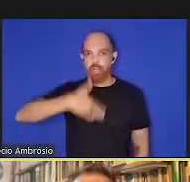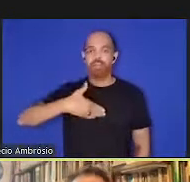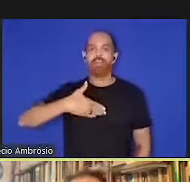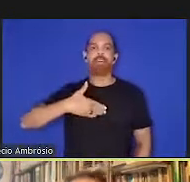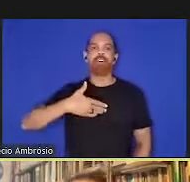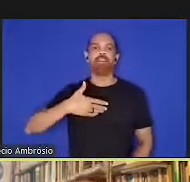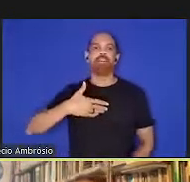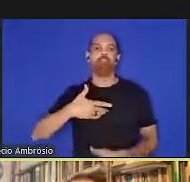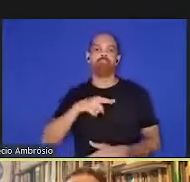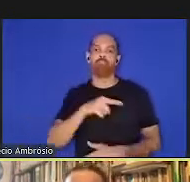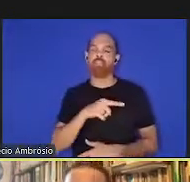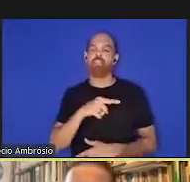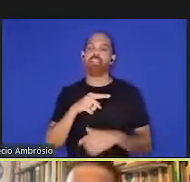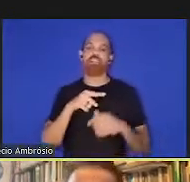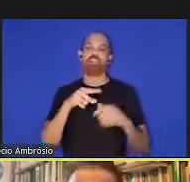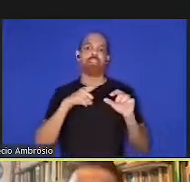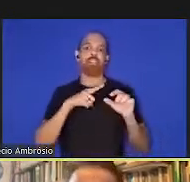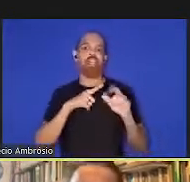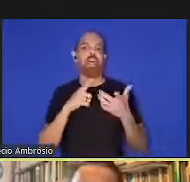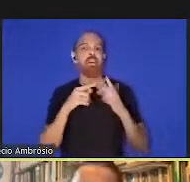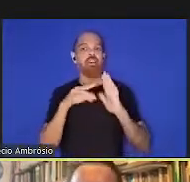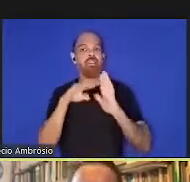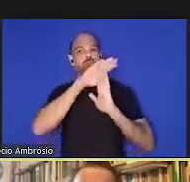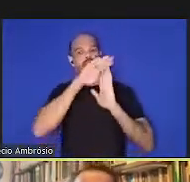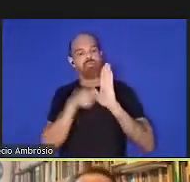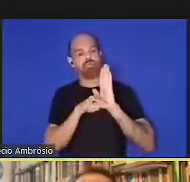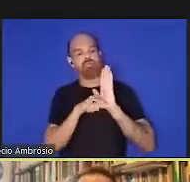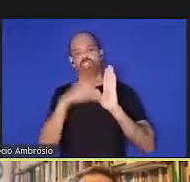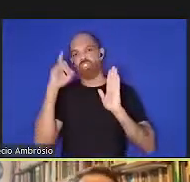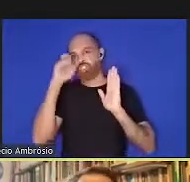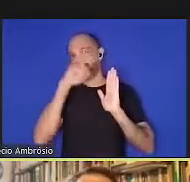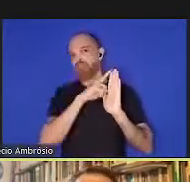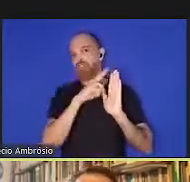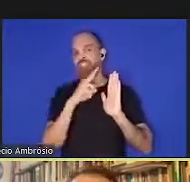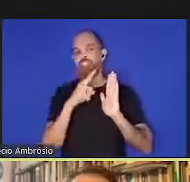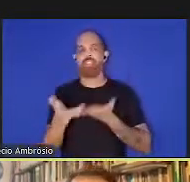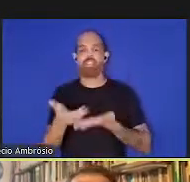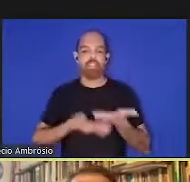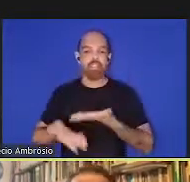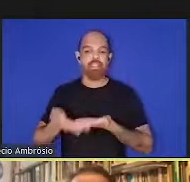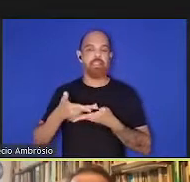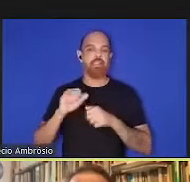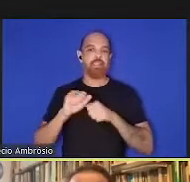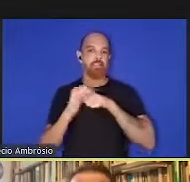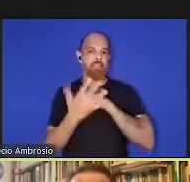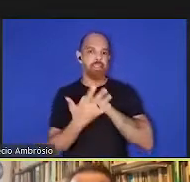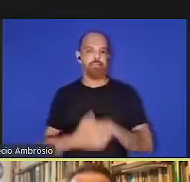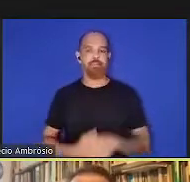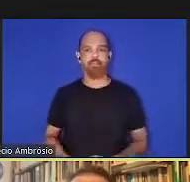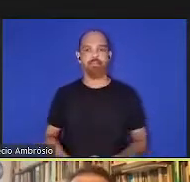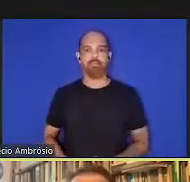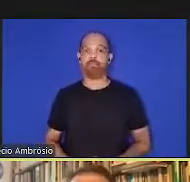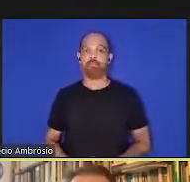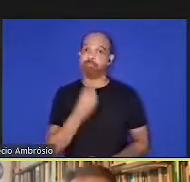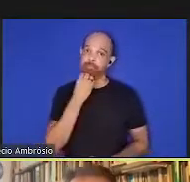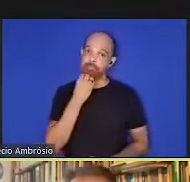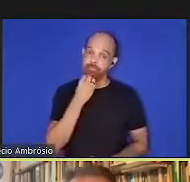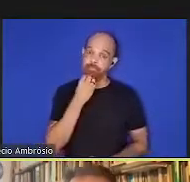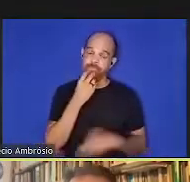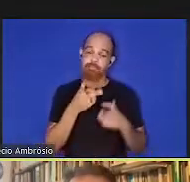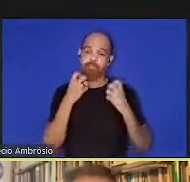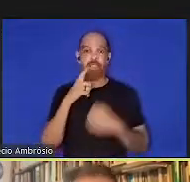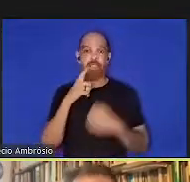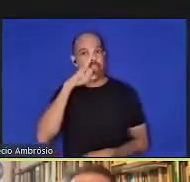eles estavam em uma posição muito difícil para lidar com a pandemia. Claramente, nós vemos os fatores de